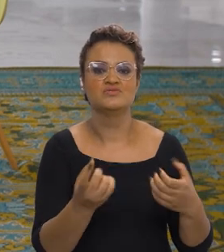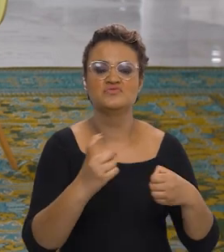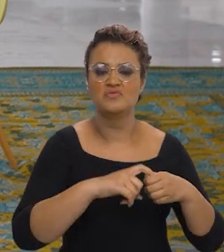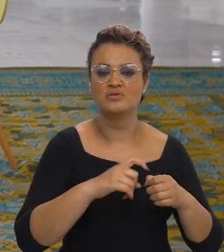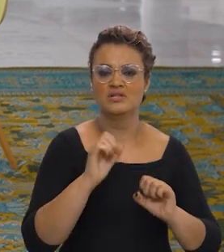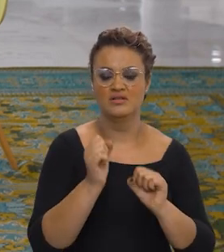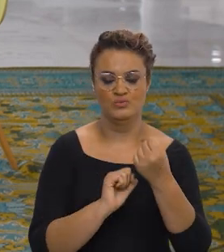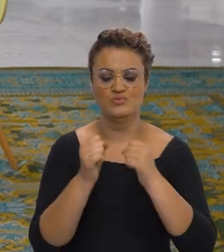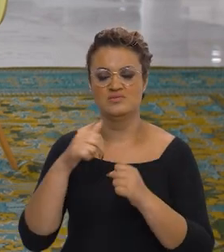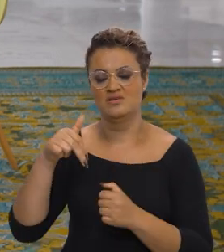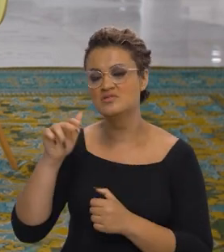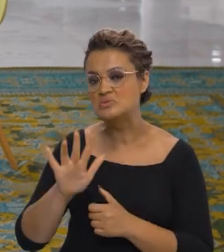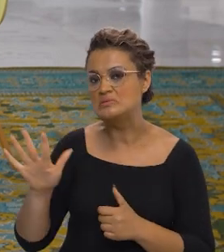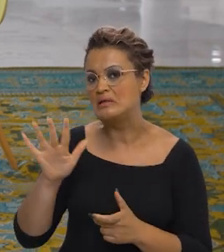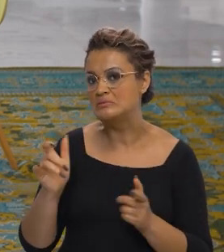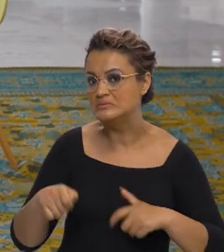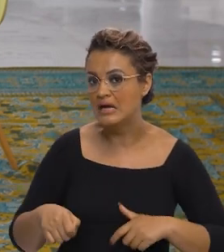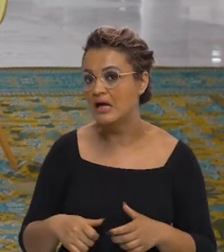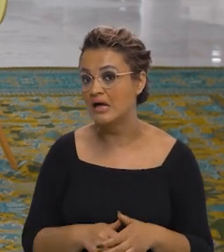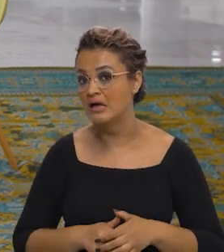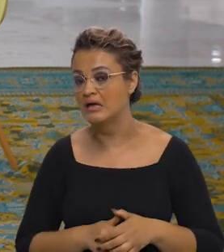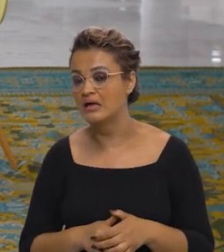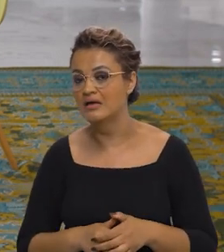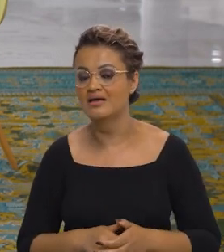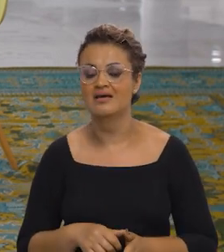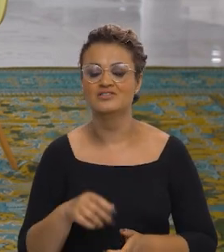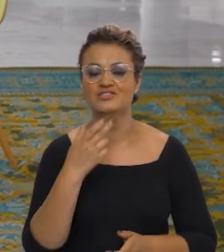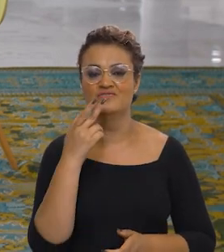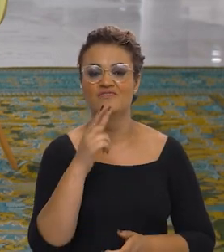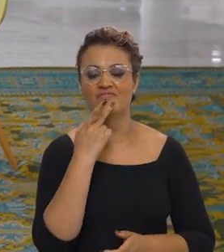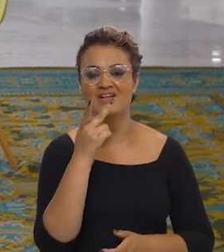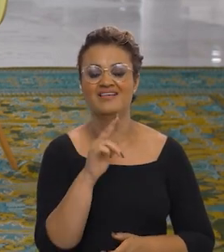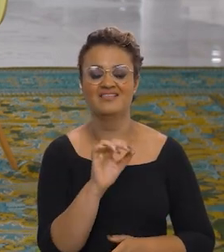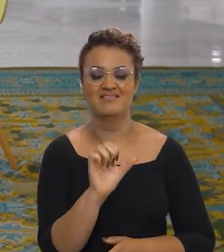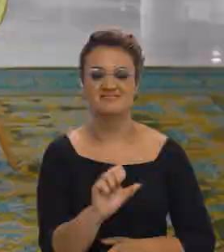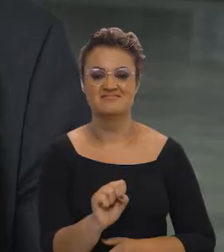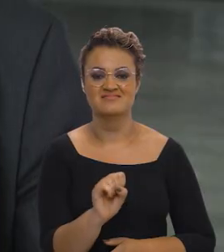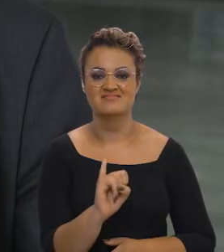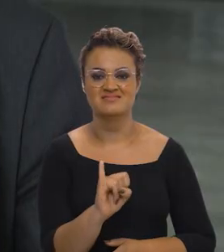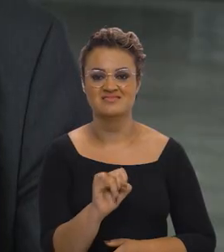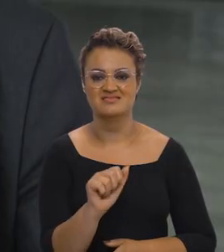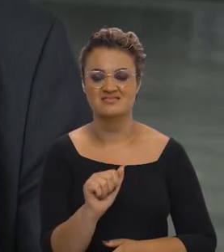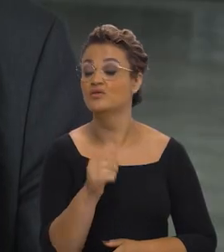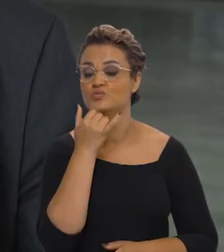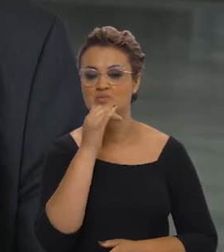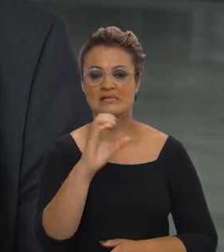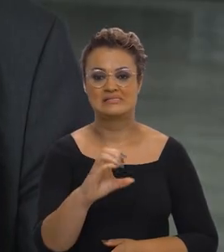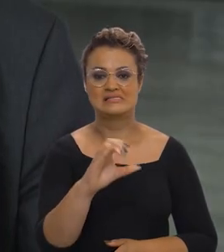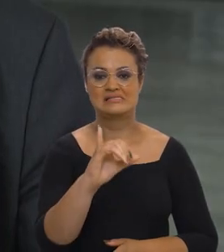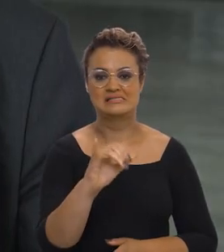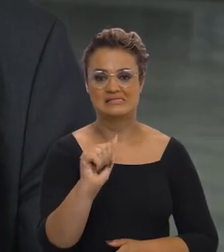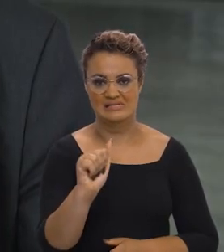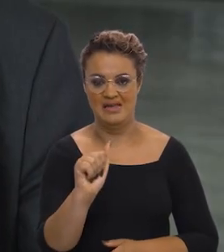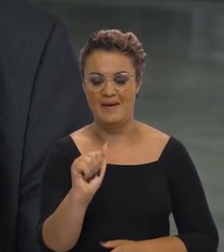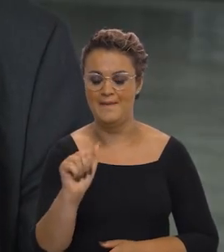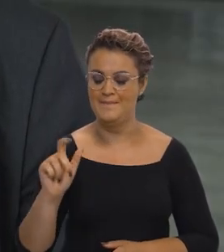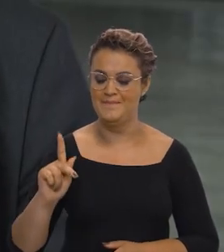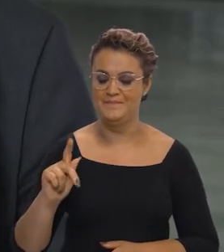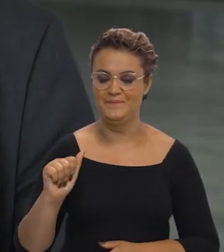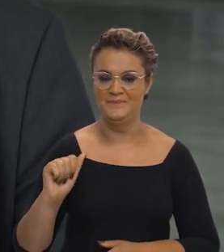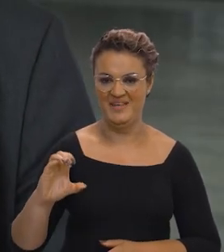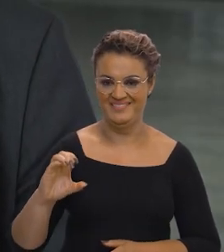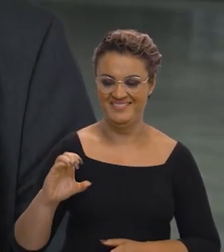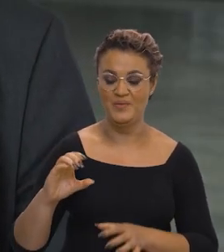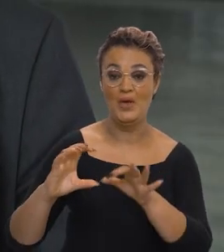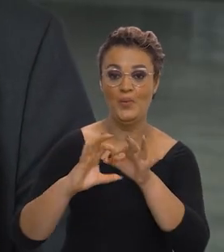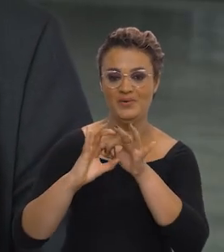retomada da indústria nacional, que é o que a gente chama de CIPAC. Então, tanto a gente poder, ao